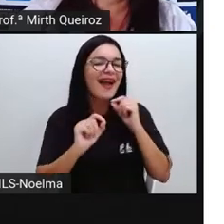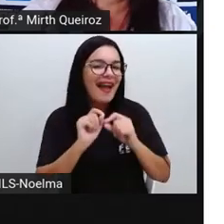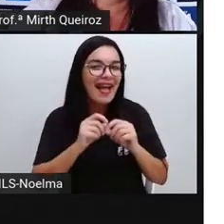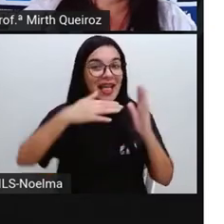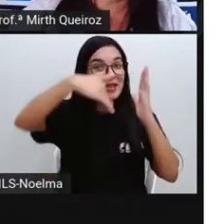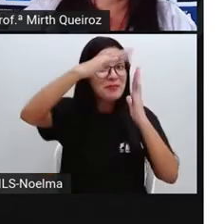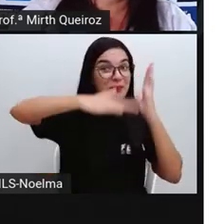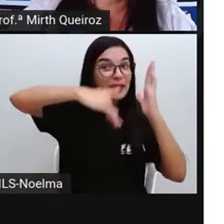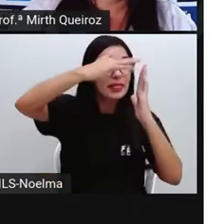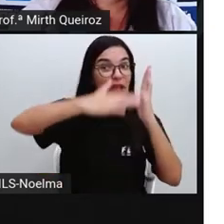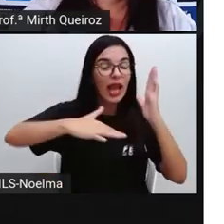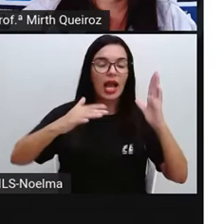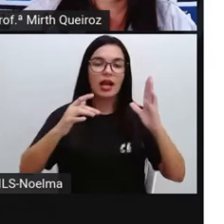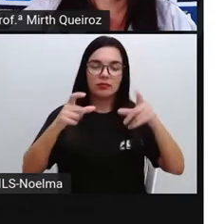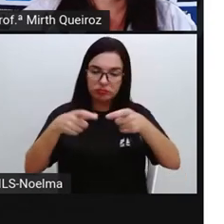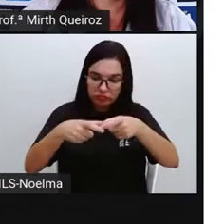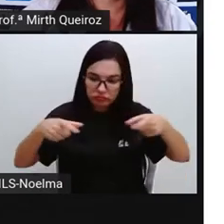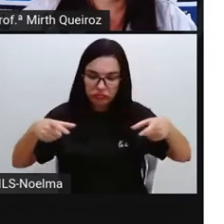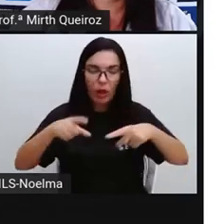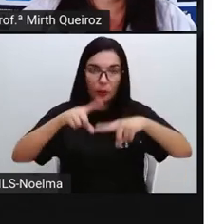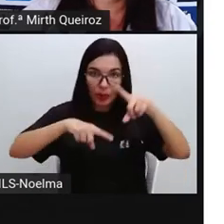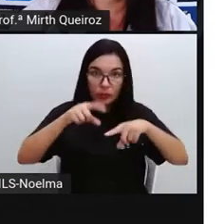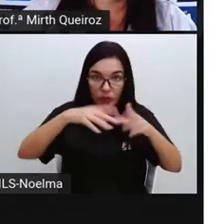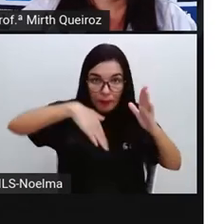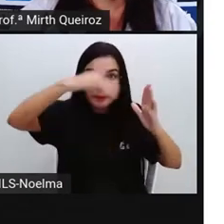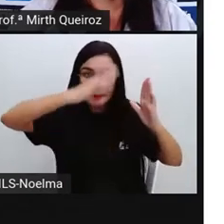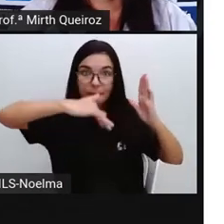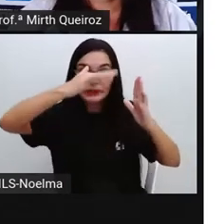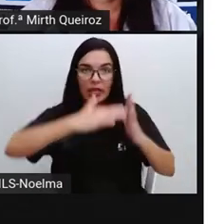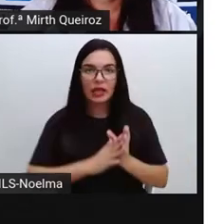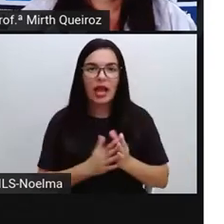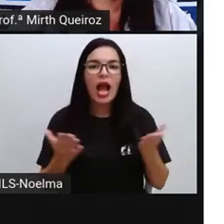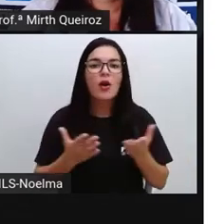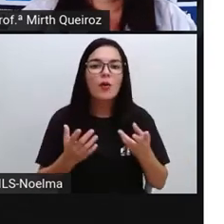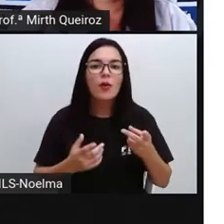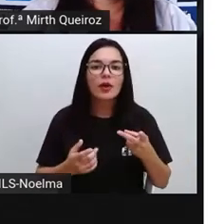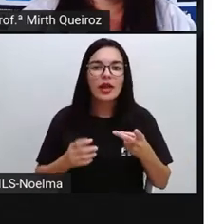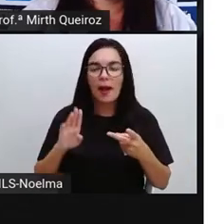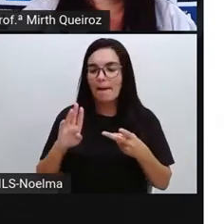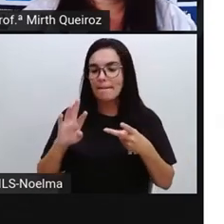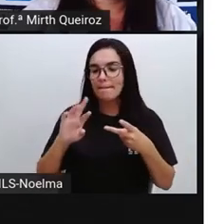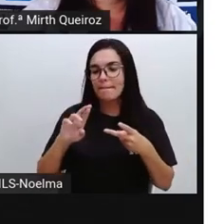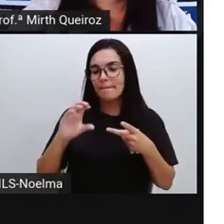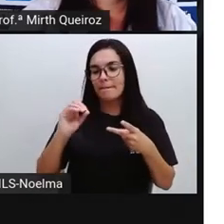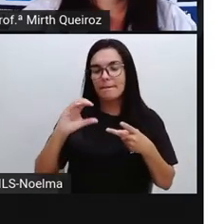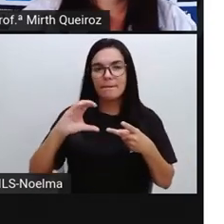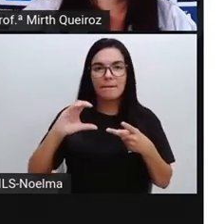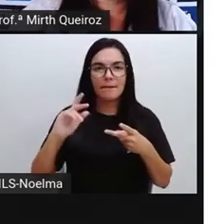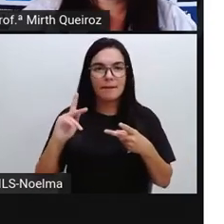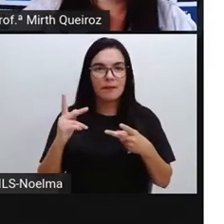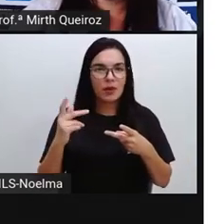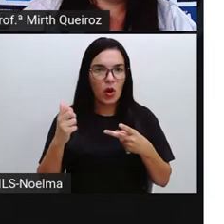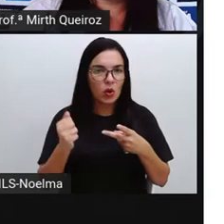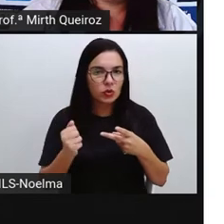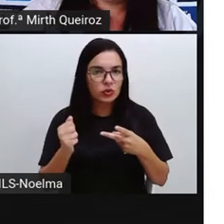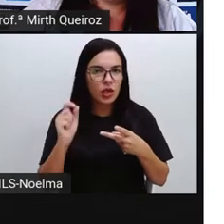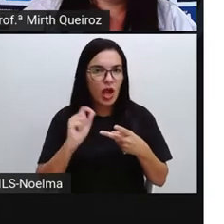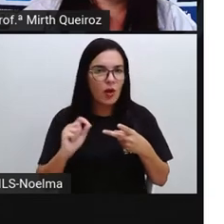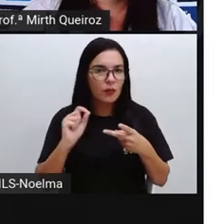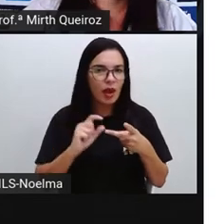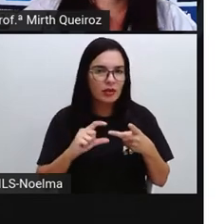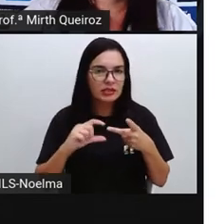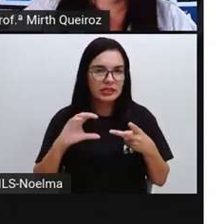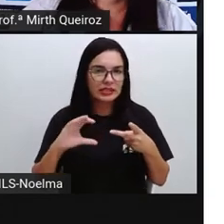pintura, né? O pincel de pintura, um pincel grande. E brocha com CH